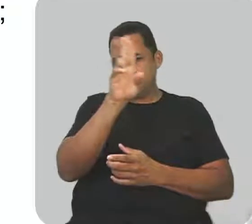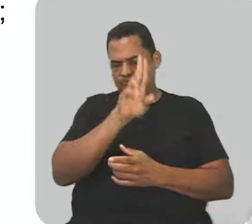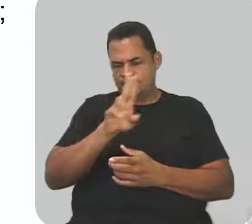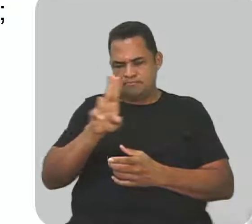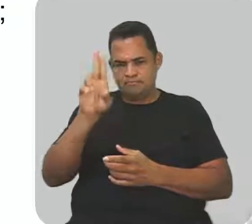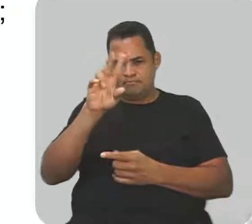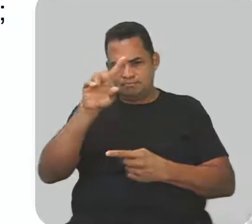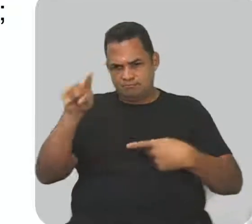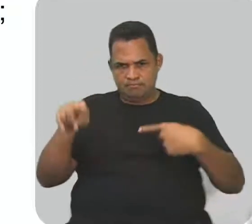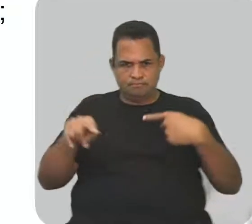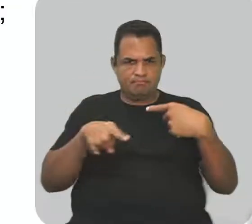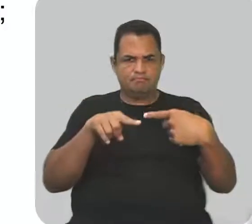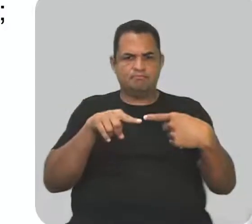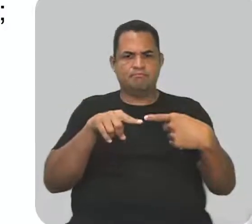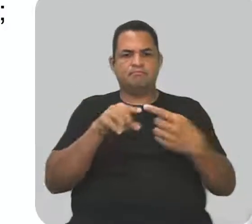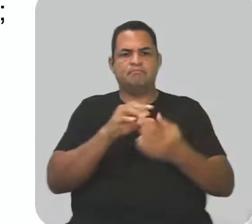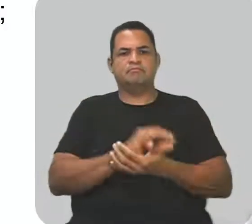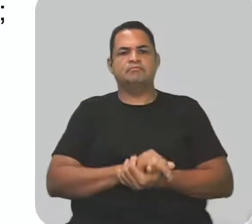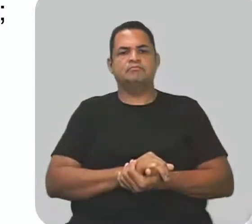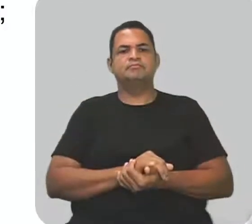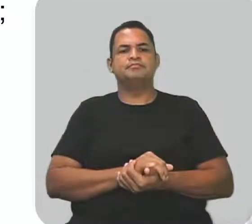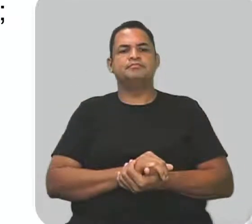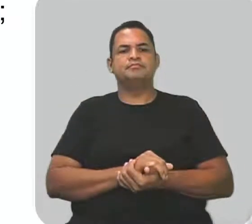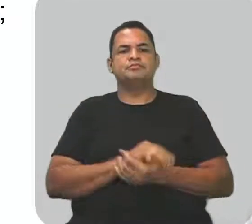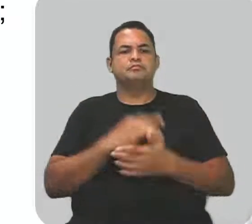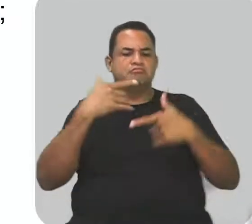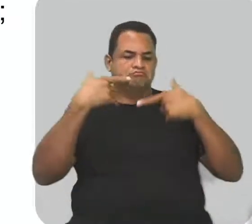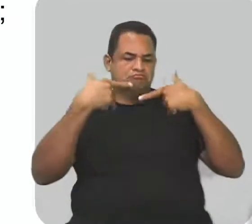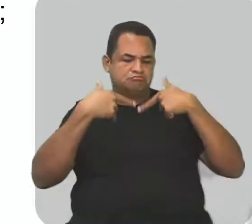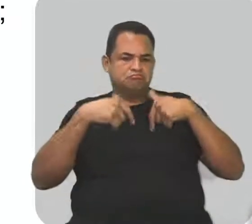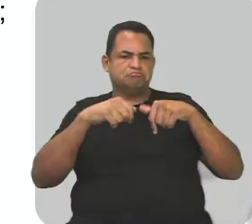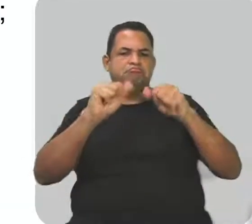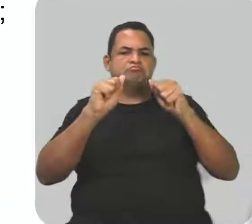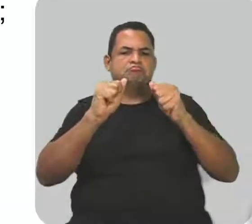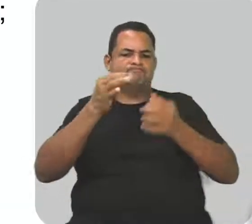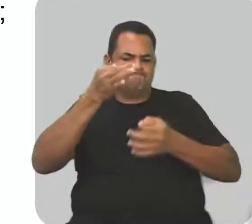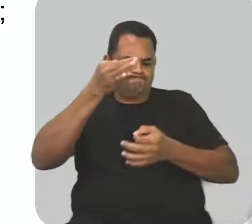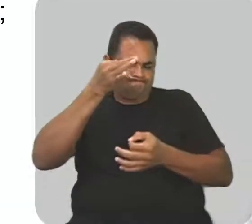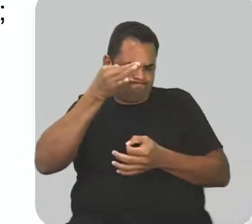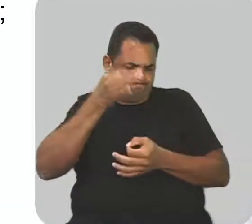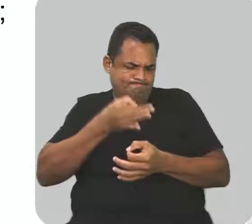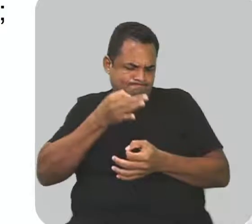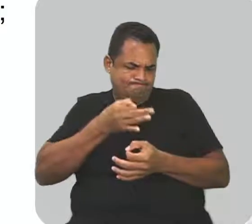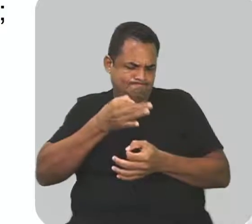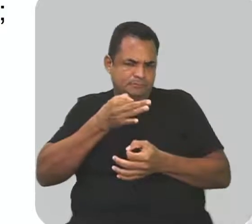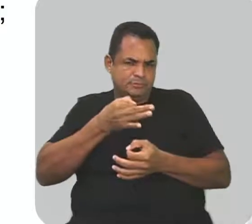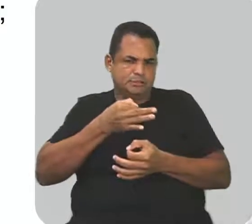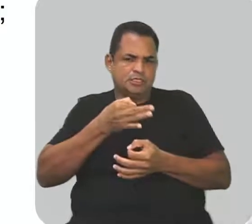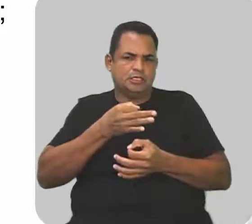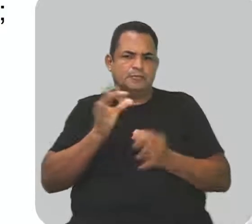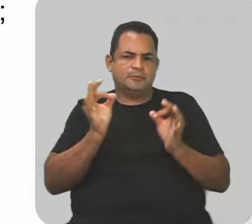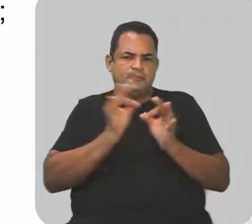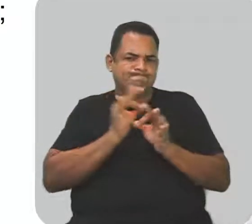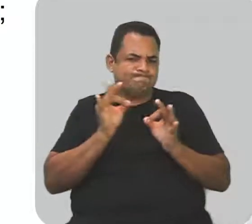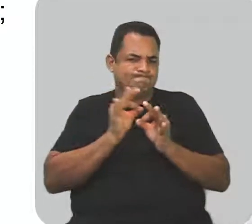modo objetivo, linguagem exata e precisa, tá